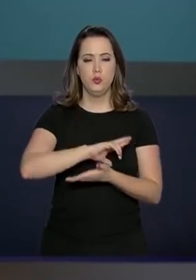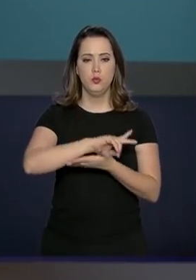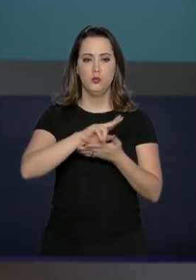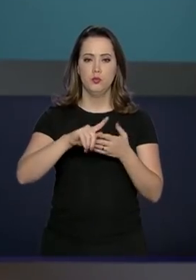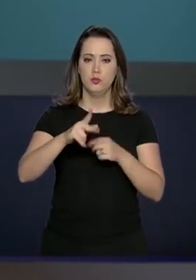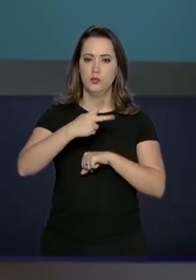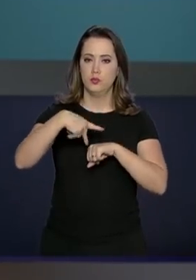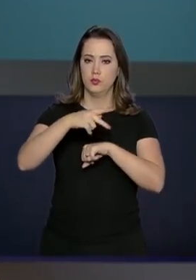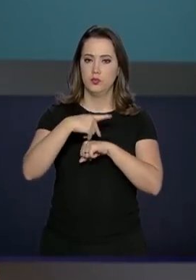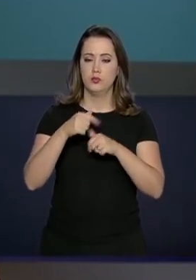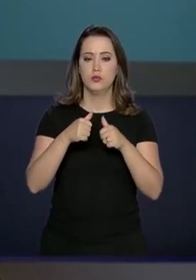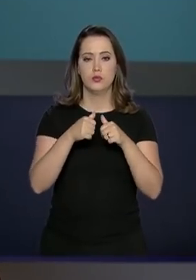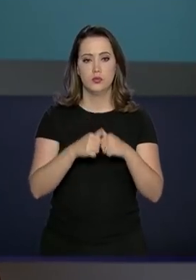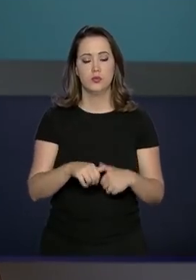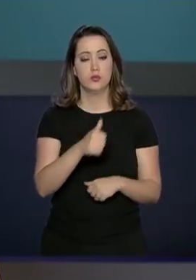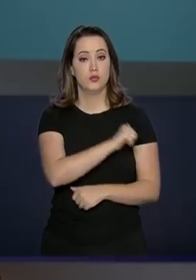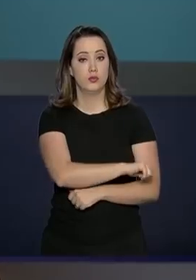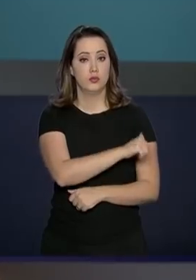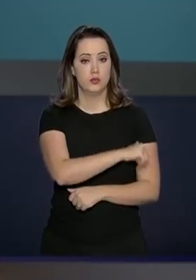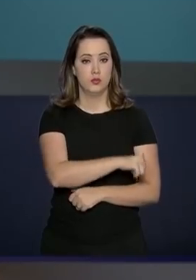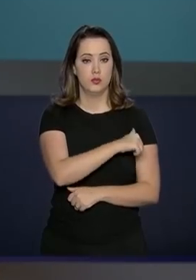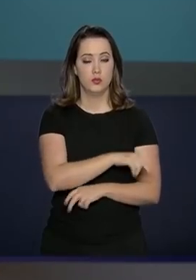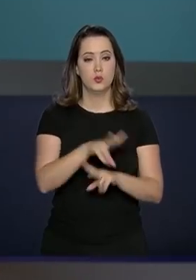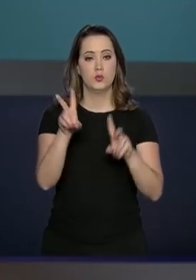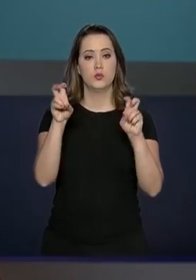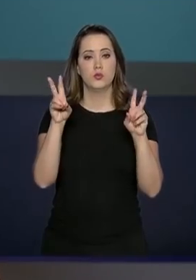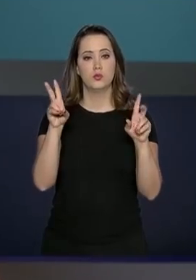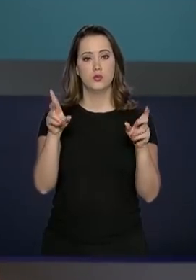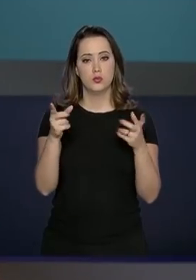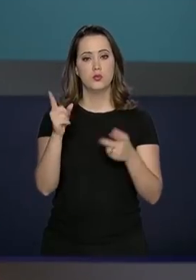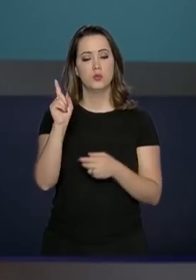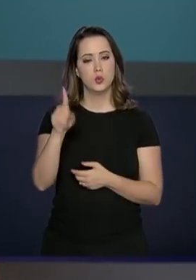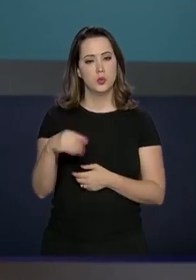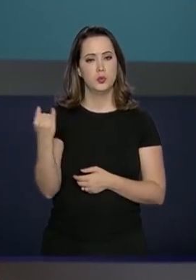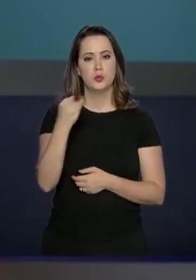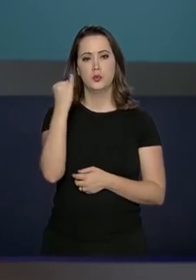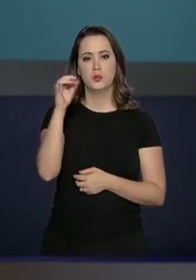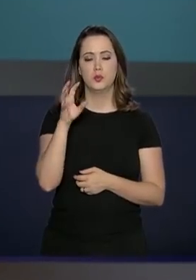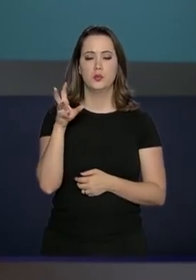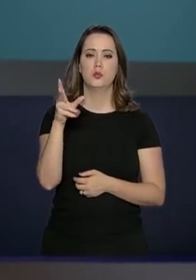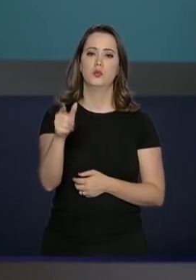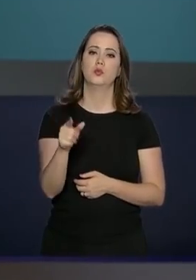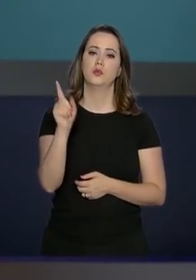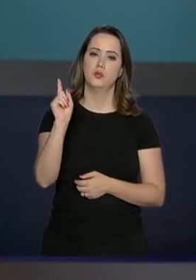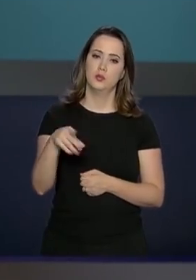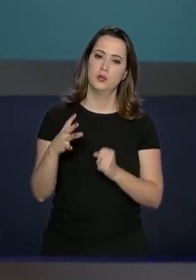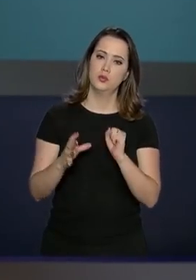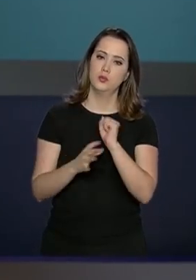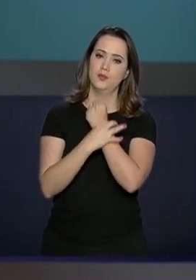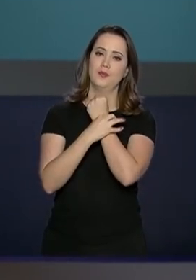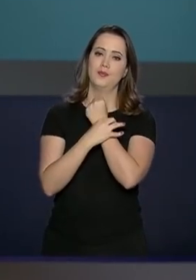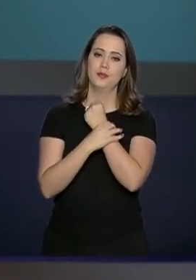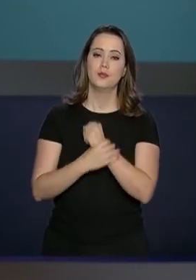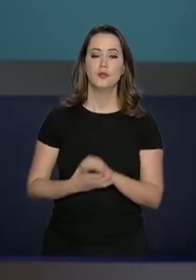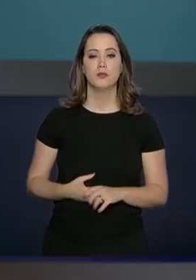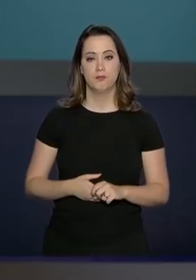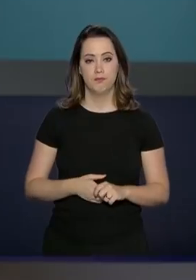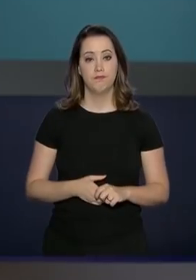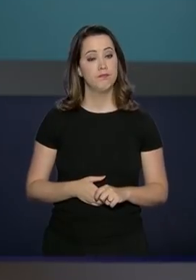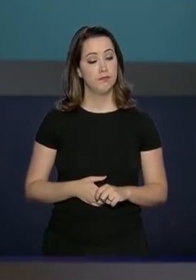Representantes de vários países estão no Rio de Janeiro para tratar de um assunto que é interesse de todos, segurança.